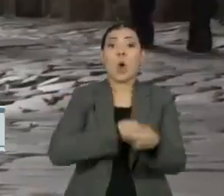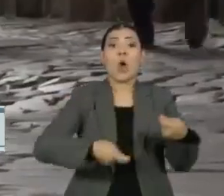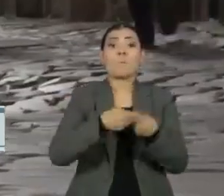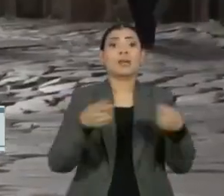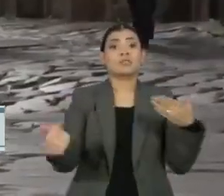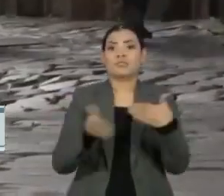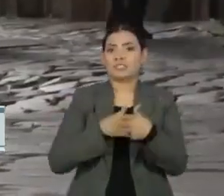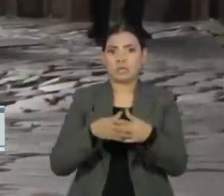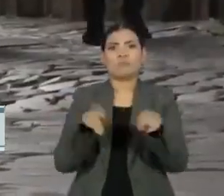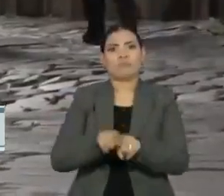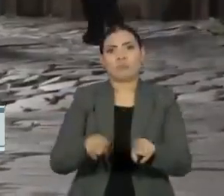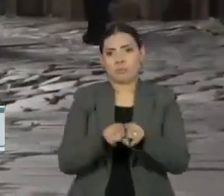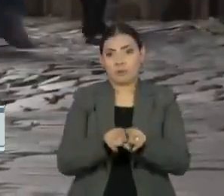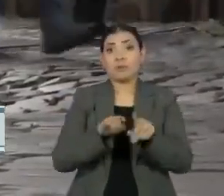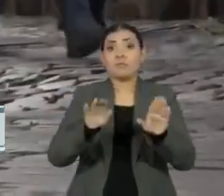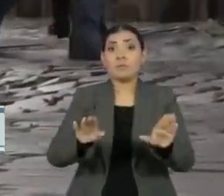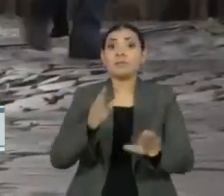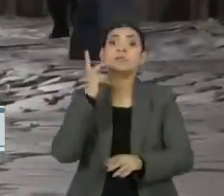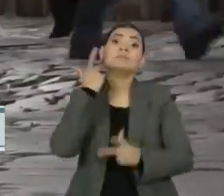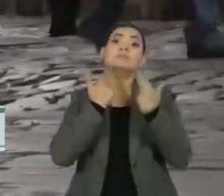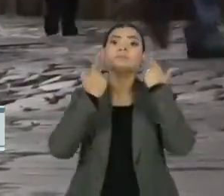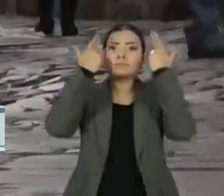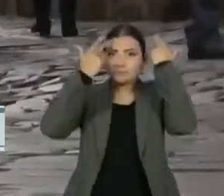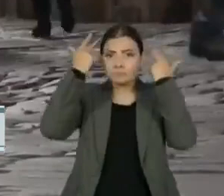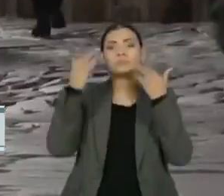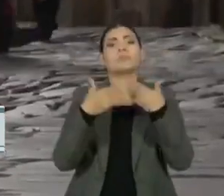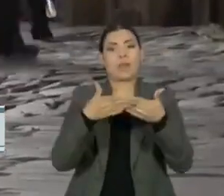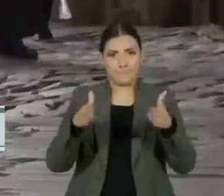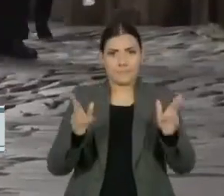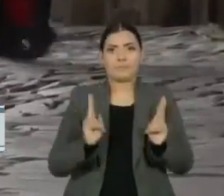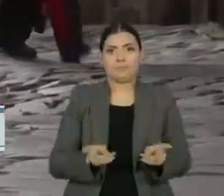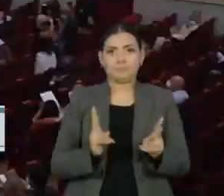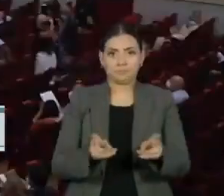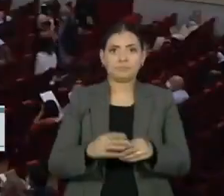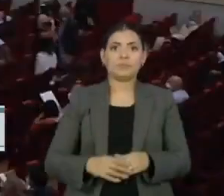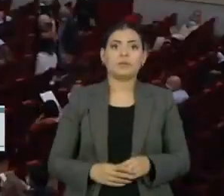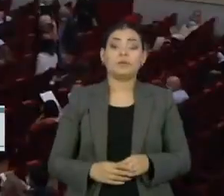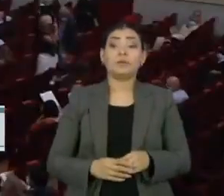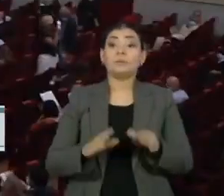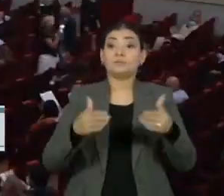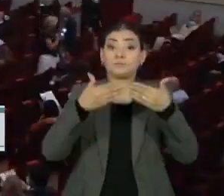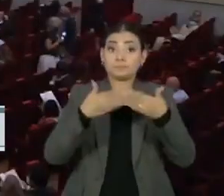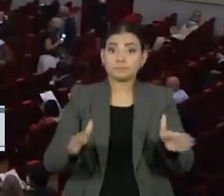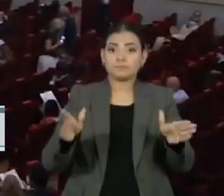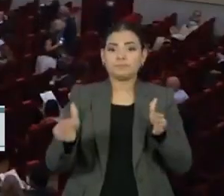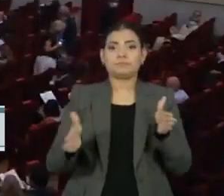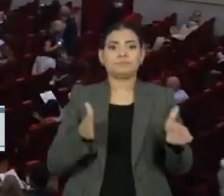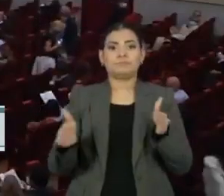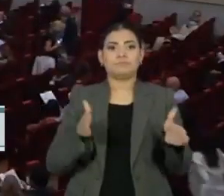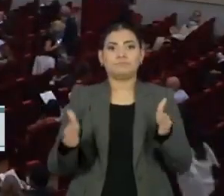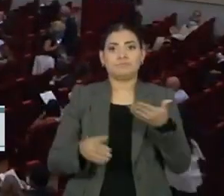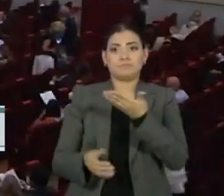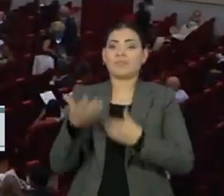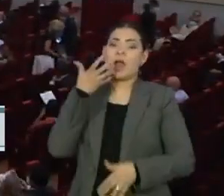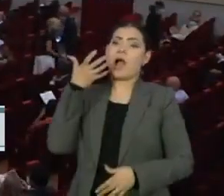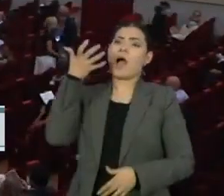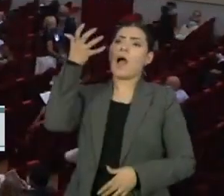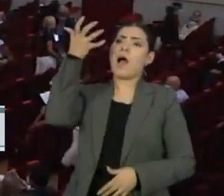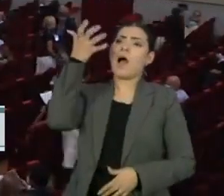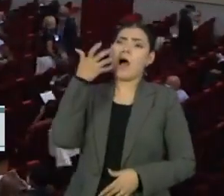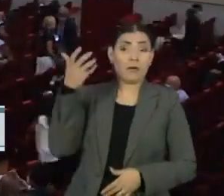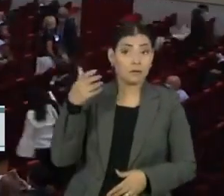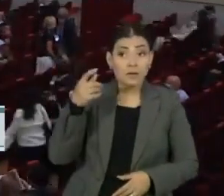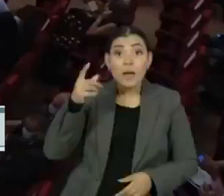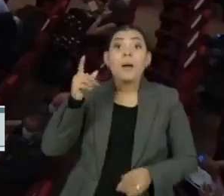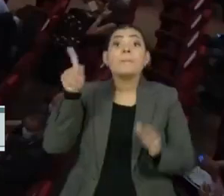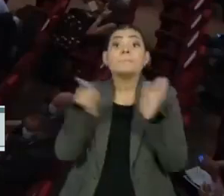essencial estará fechado, mas barbearias e cabeleireiros poderão permanecer abertos. A estreia da temporada na Casa de Ópera La Scala, de